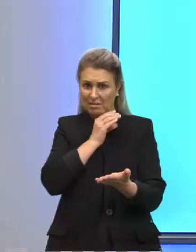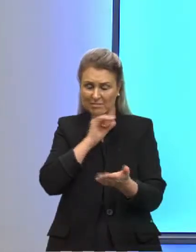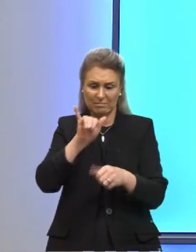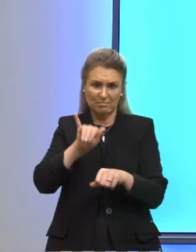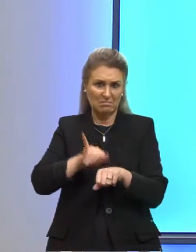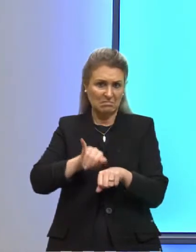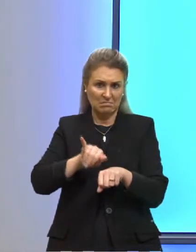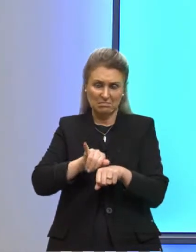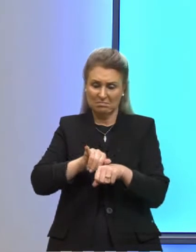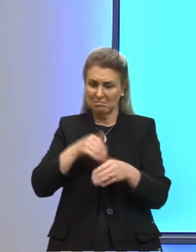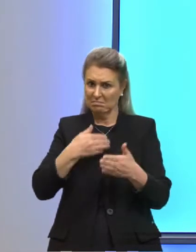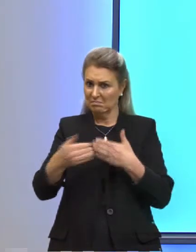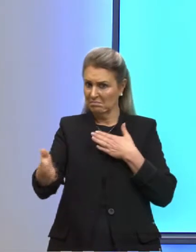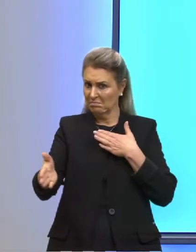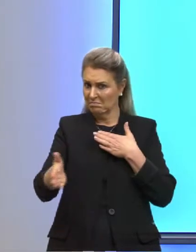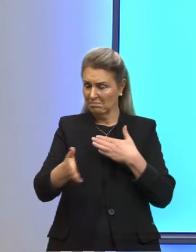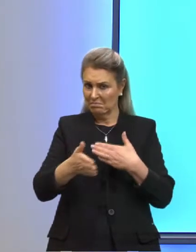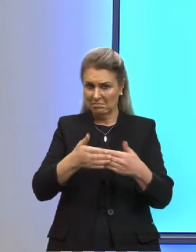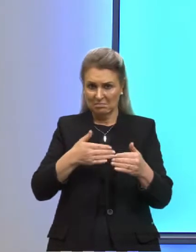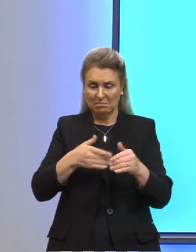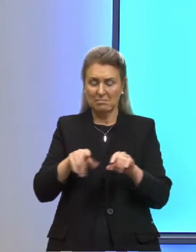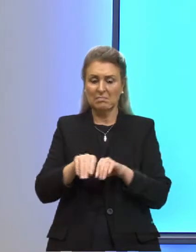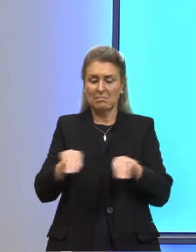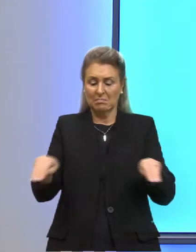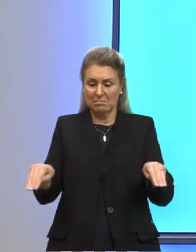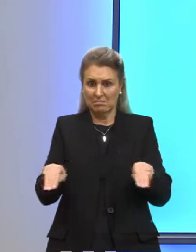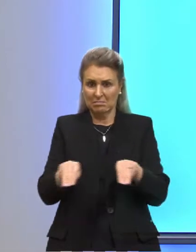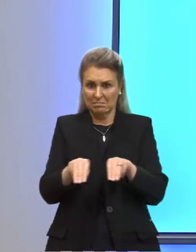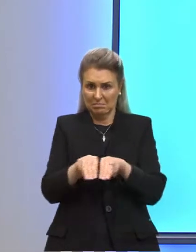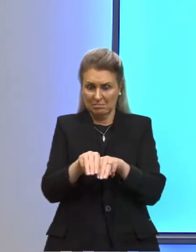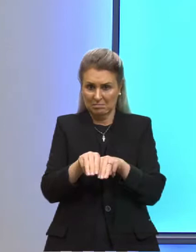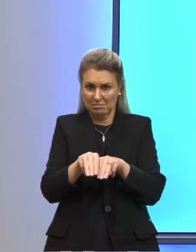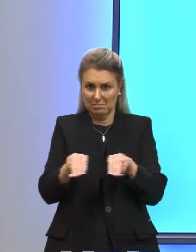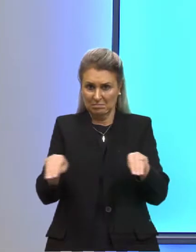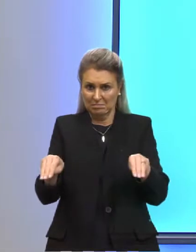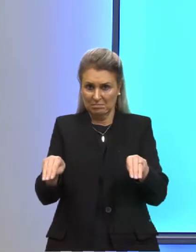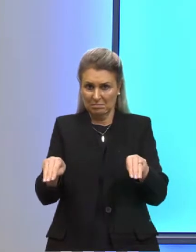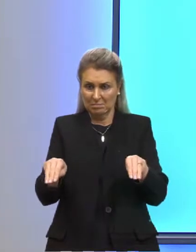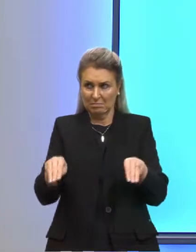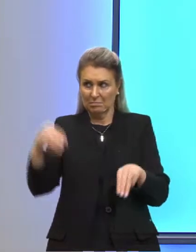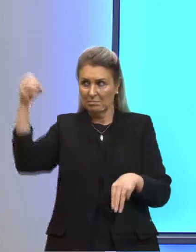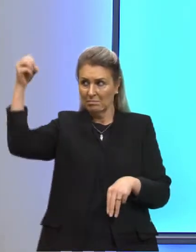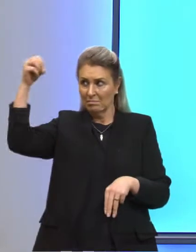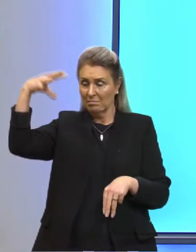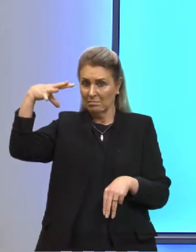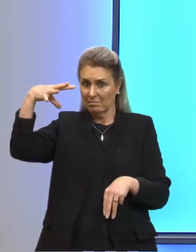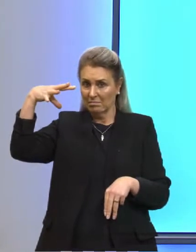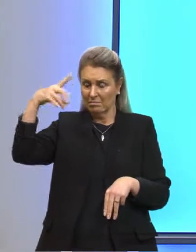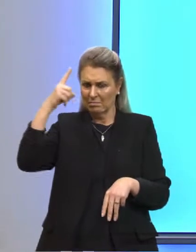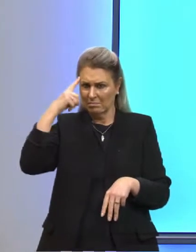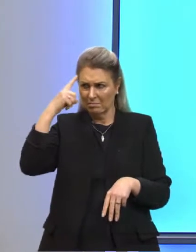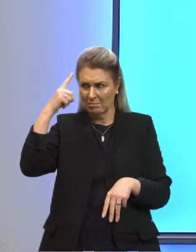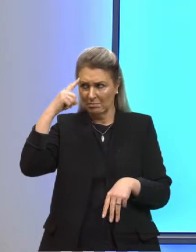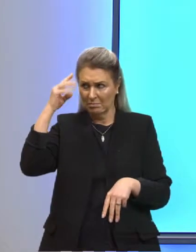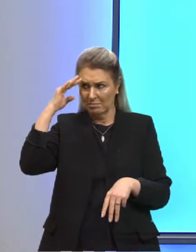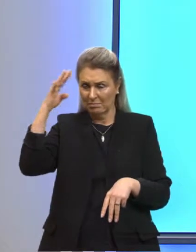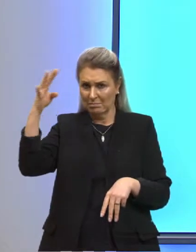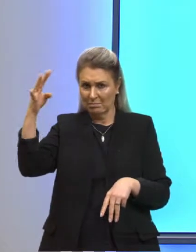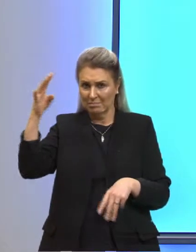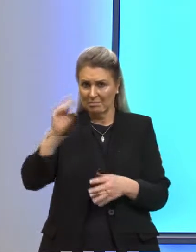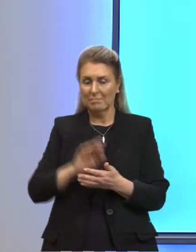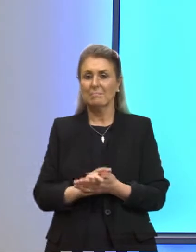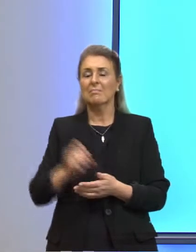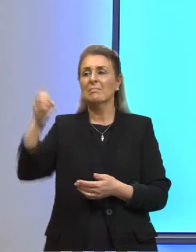qualquer temperatura, emite radiações eletromagnéticas. Imagina a luz. Luz. Nós temos que imaginar